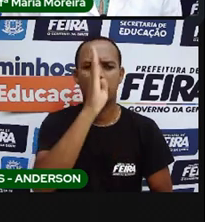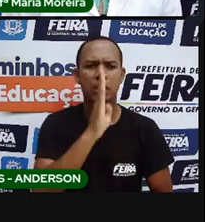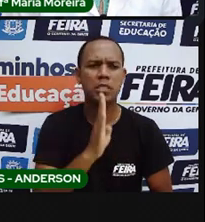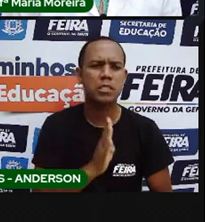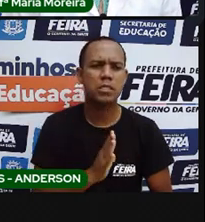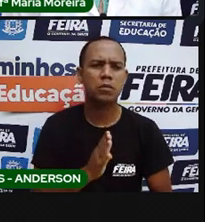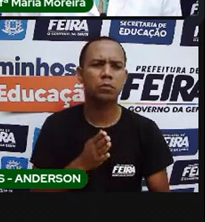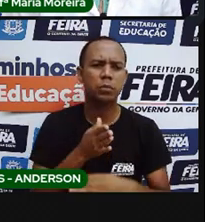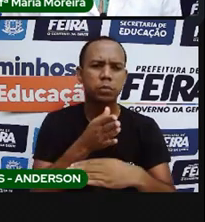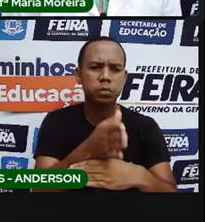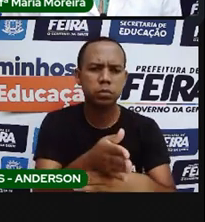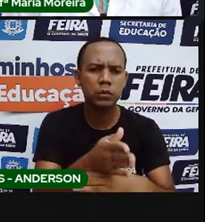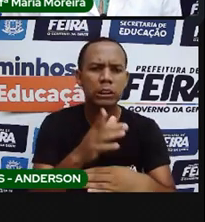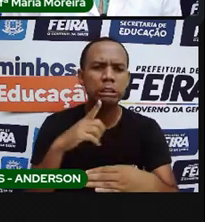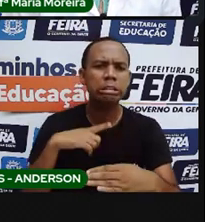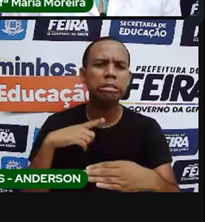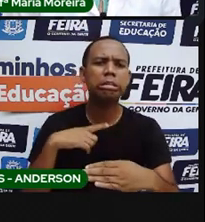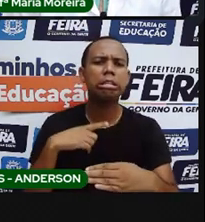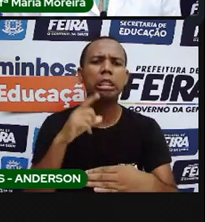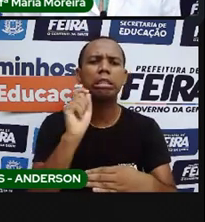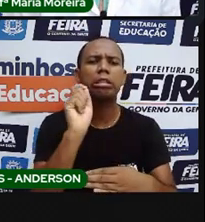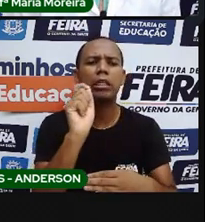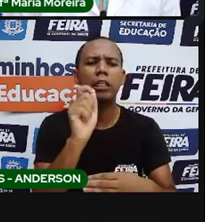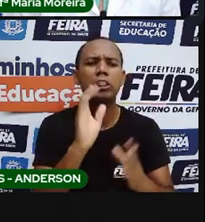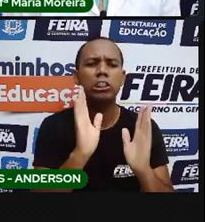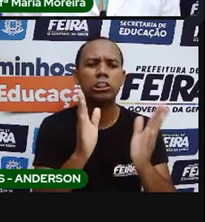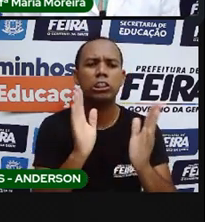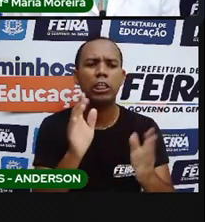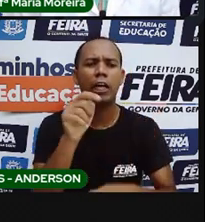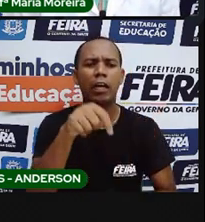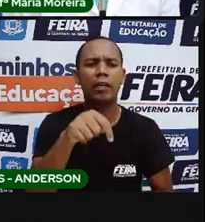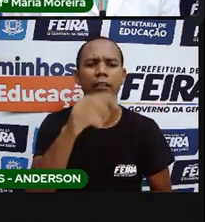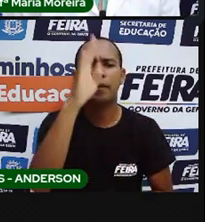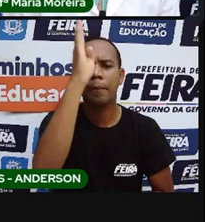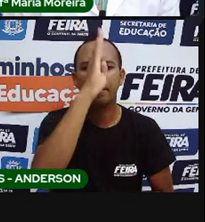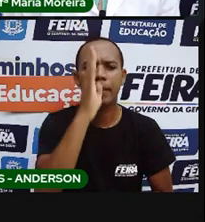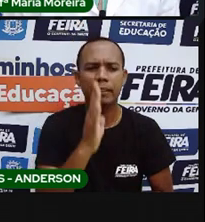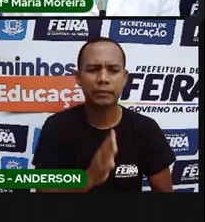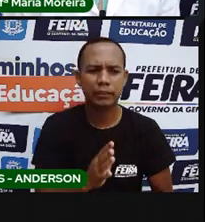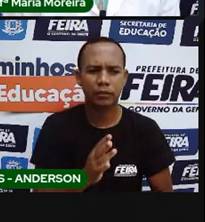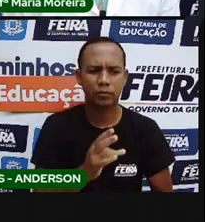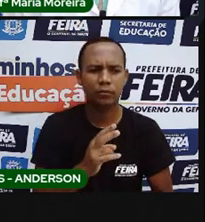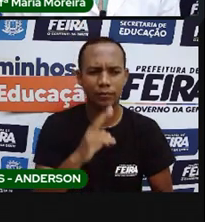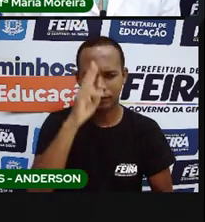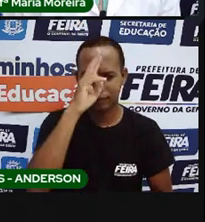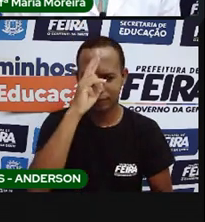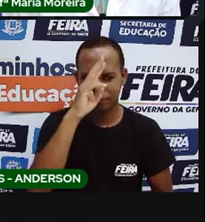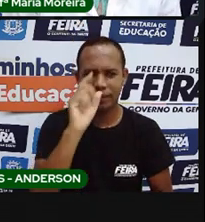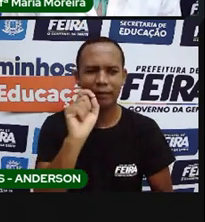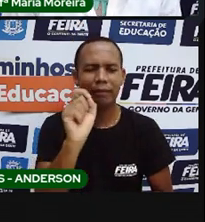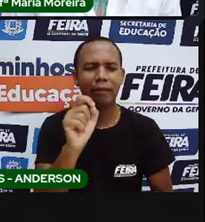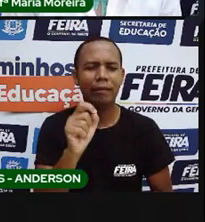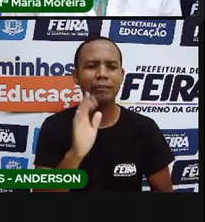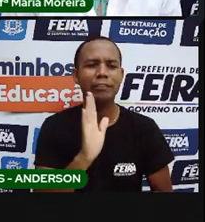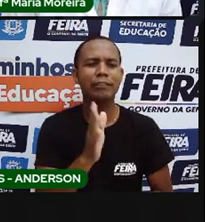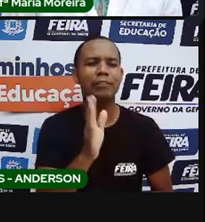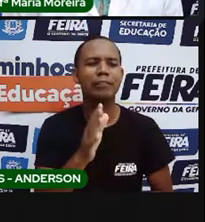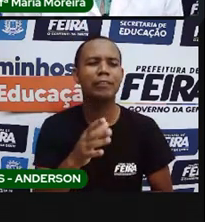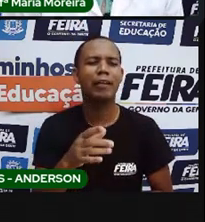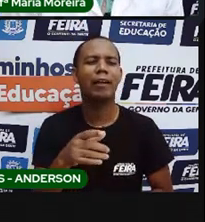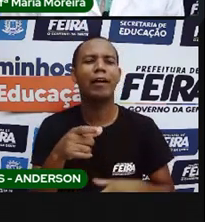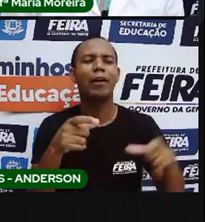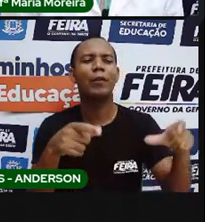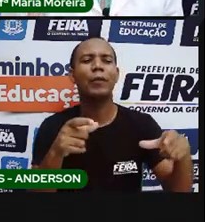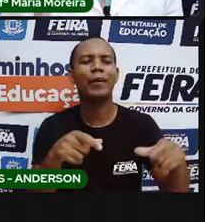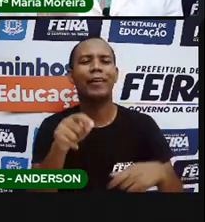habitantes que aqui moravam. Quem eram esses habitantes? Se você sabe, a prova falou assim sobre eles. Quem eram? A prova